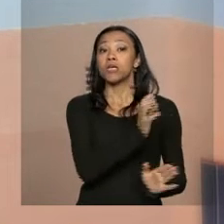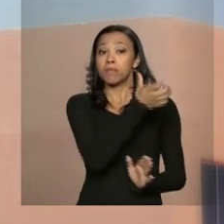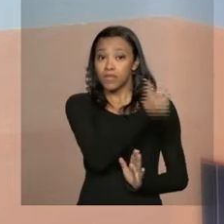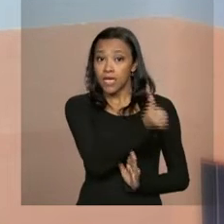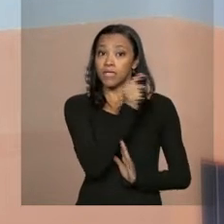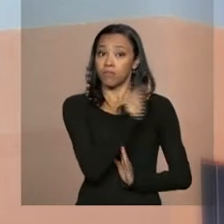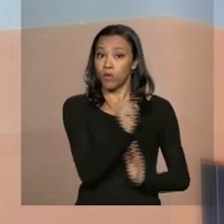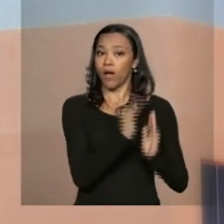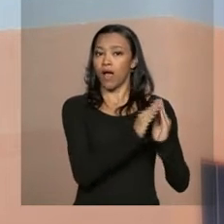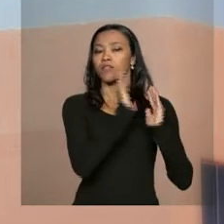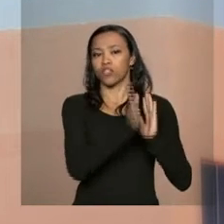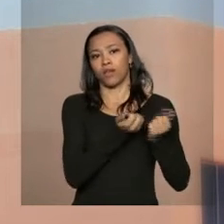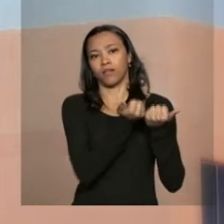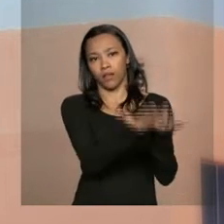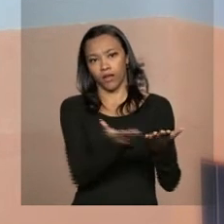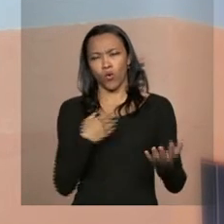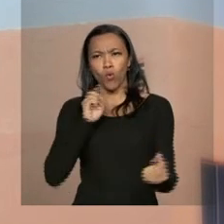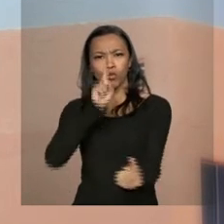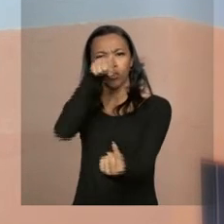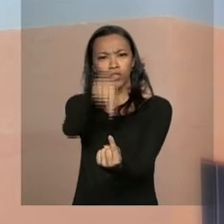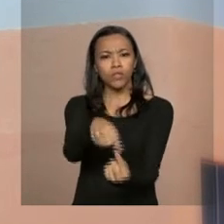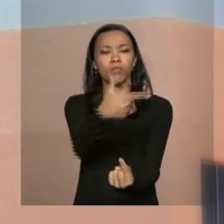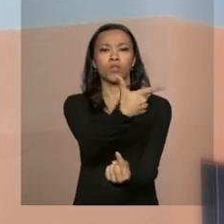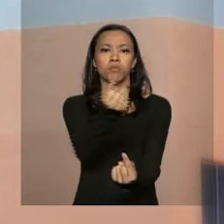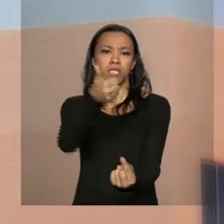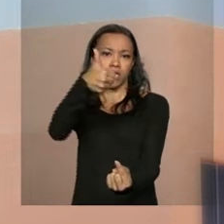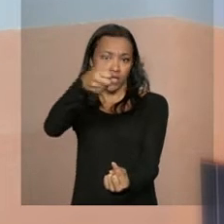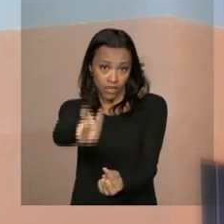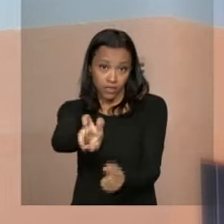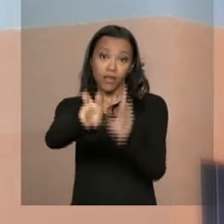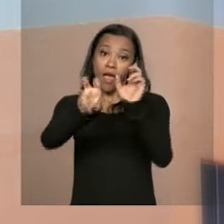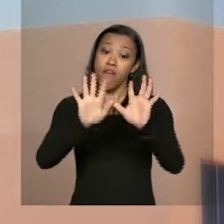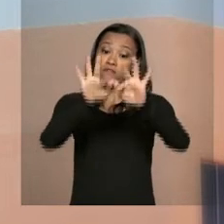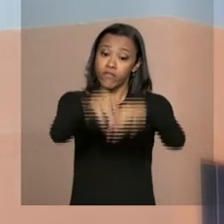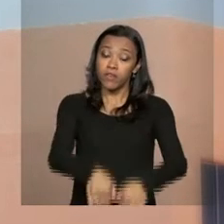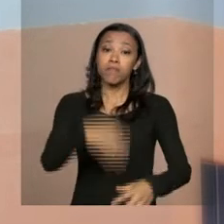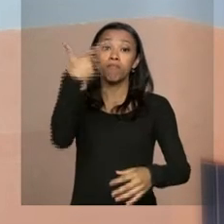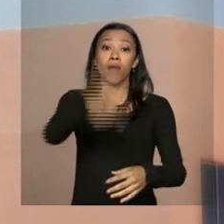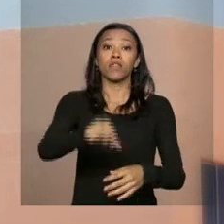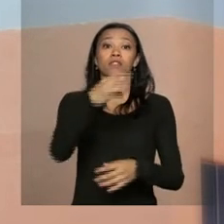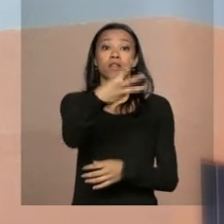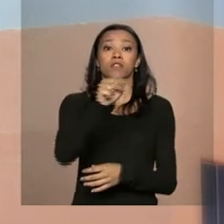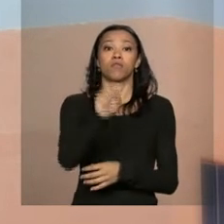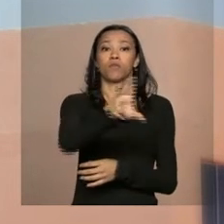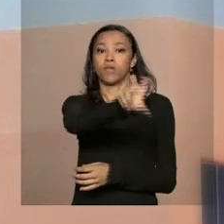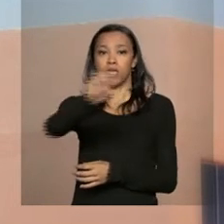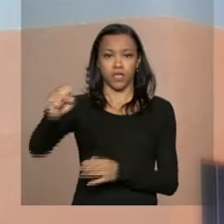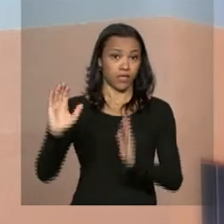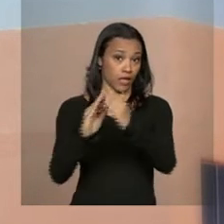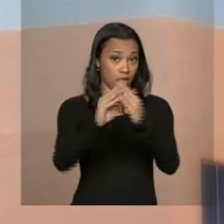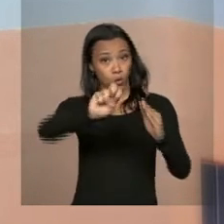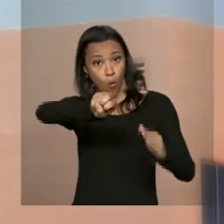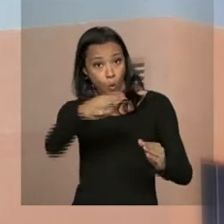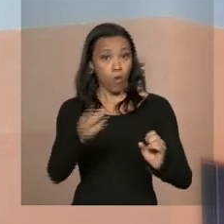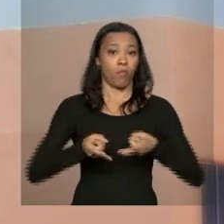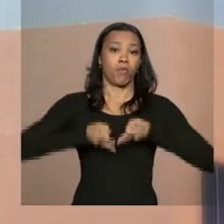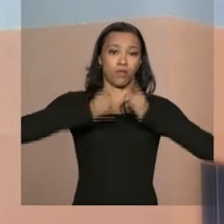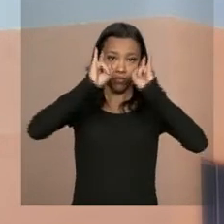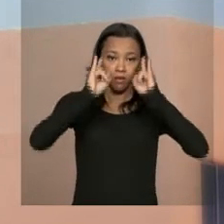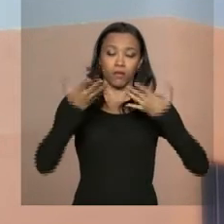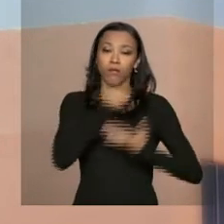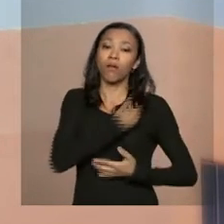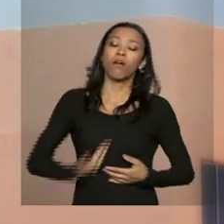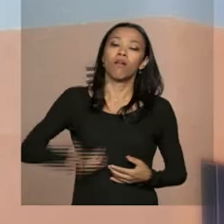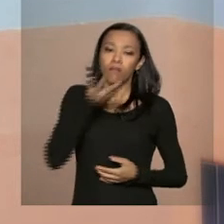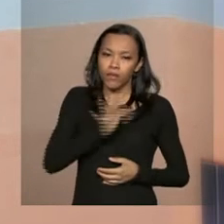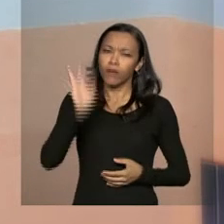foram entregues. A meta para 2015 é finalizar mais 3.500 casas ou apartamentos. O governo